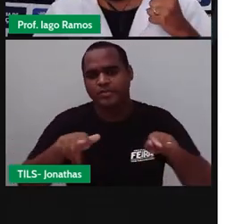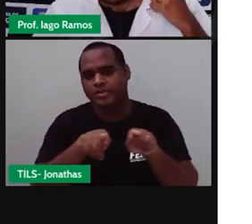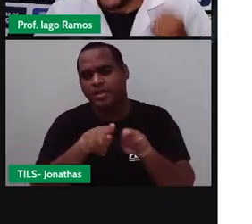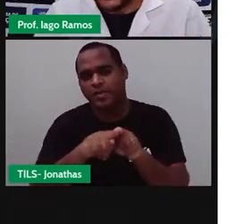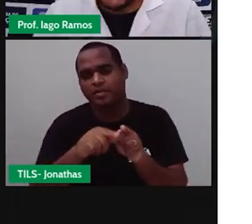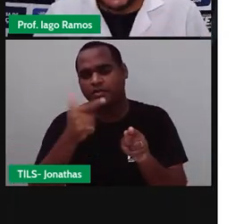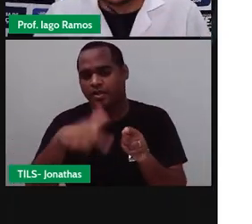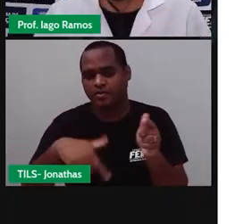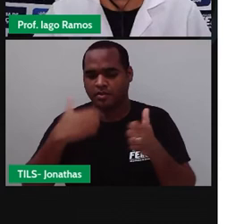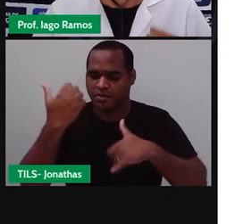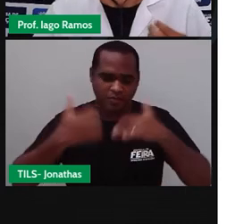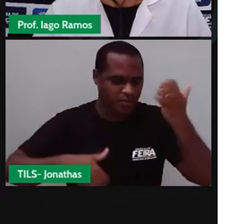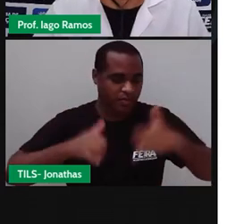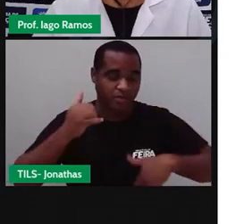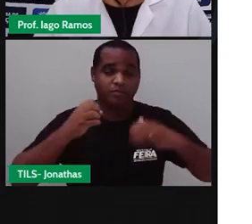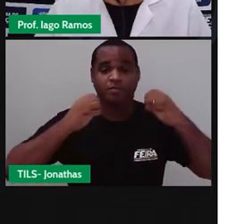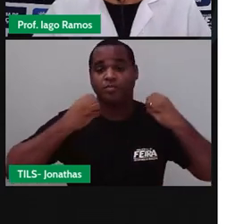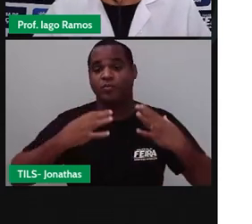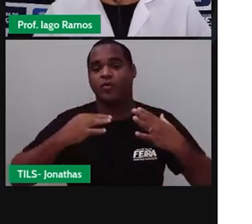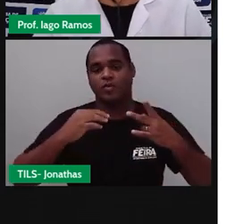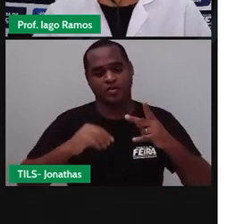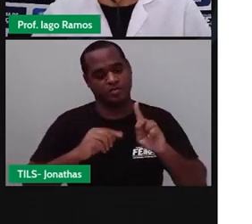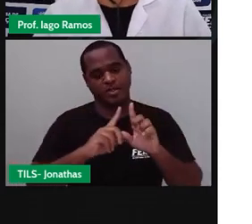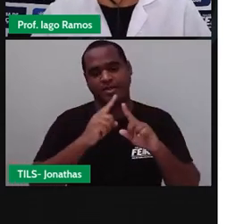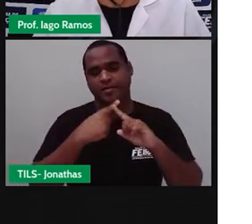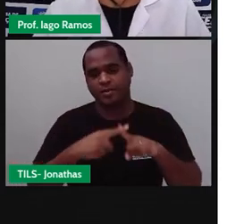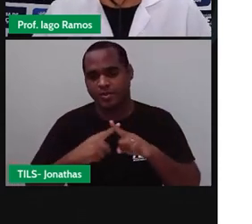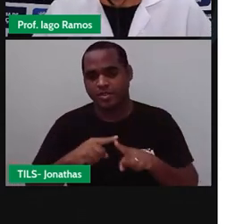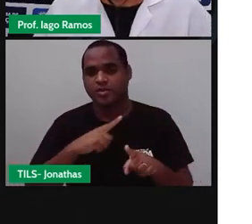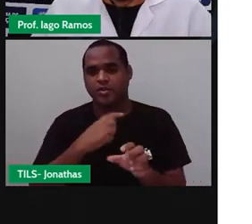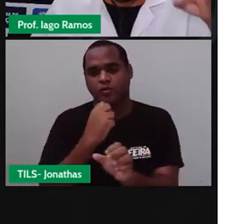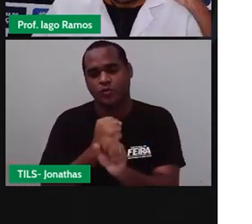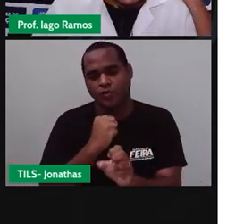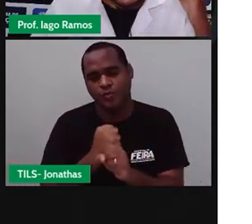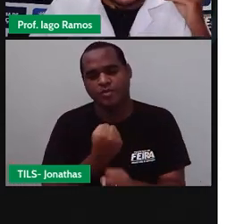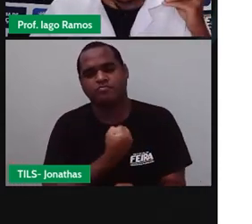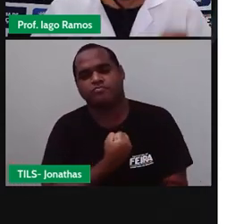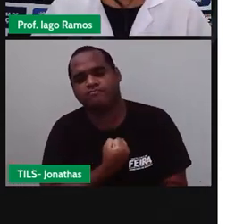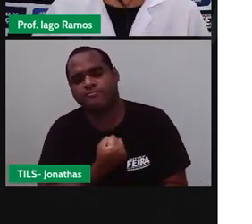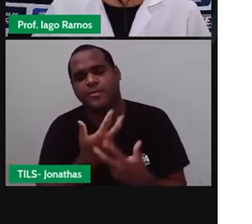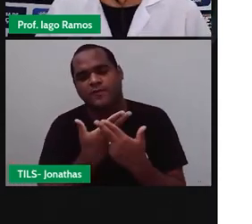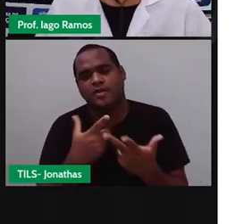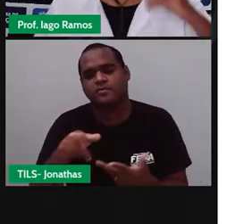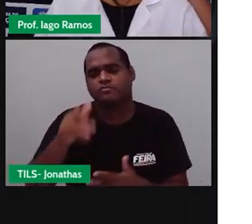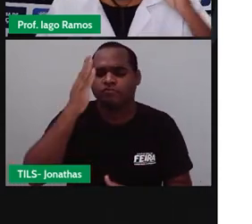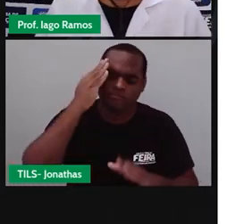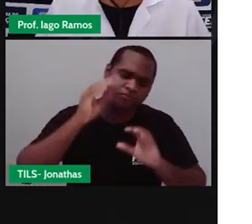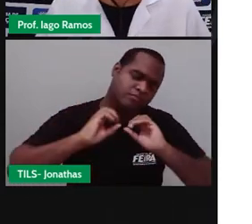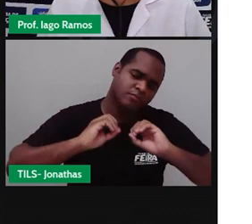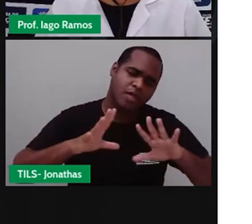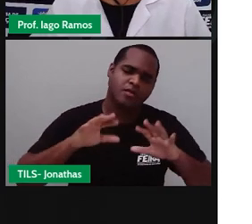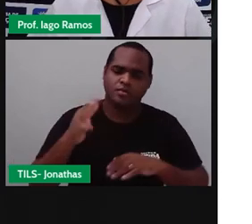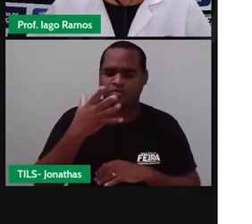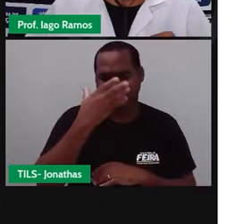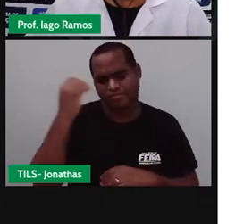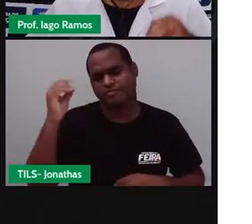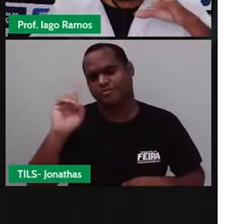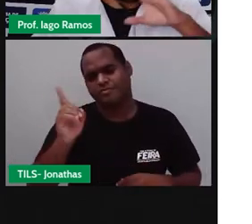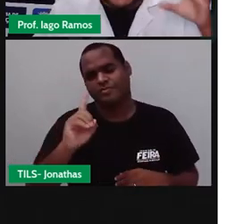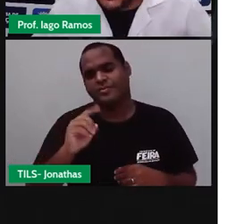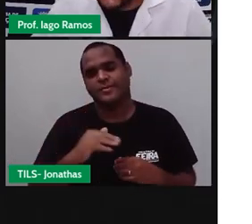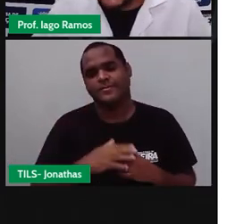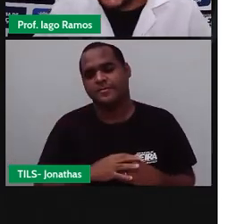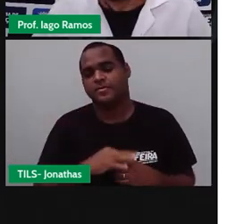explicação muito massa sobre a multiplicação com números inteiros, para você entender esse negócio e não esquecer, né?